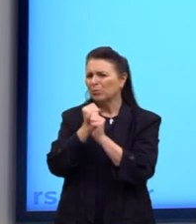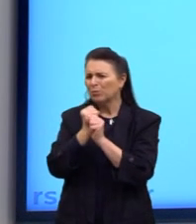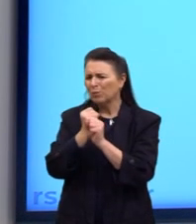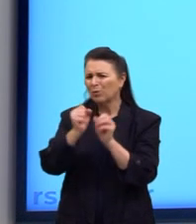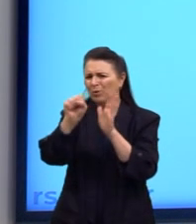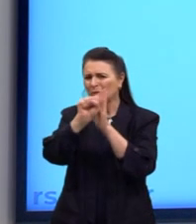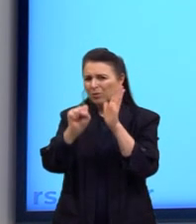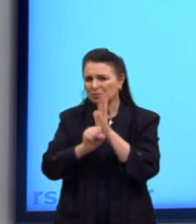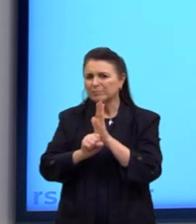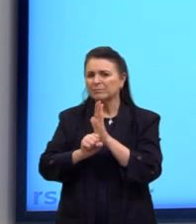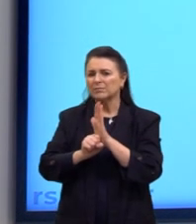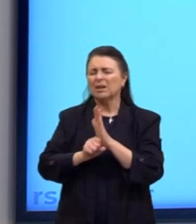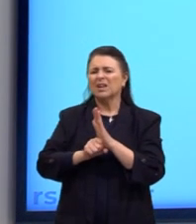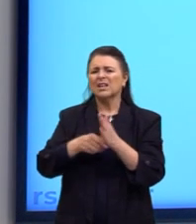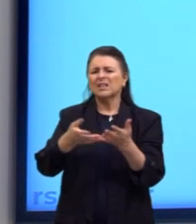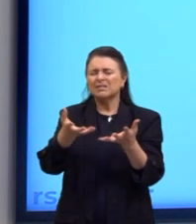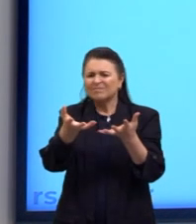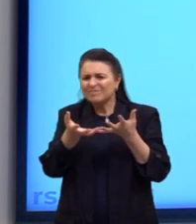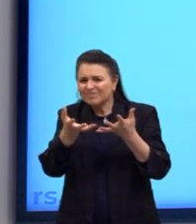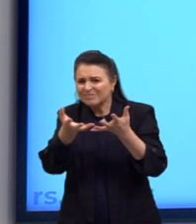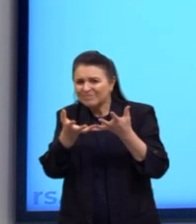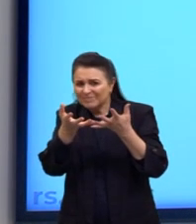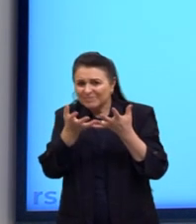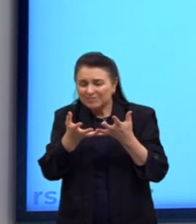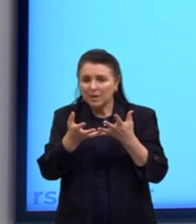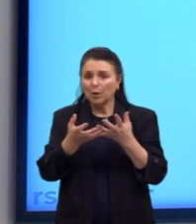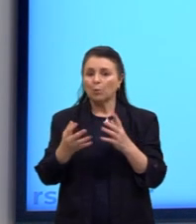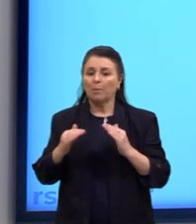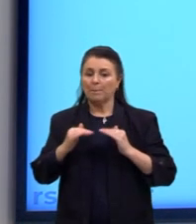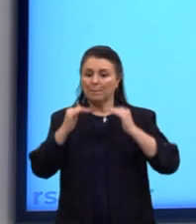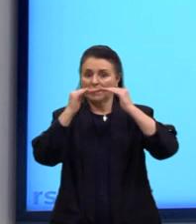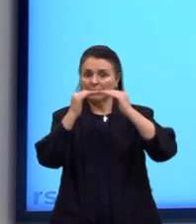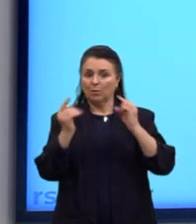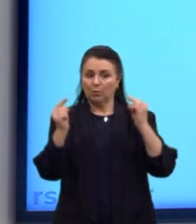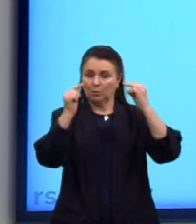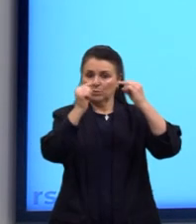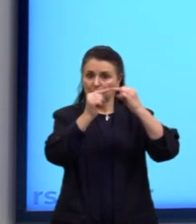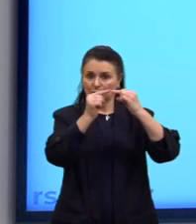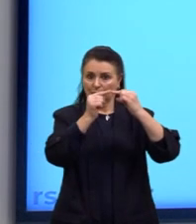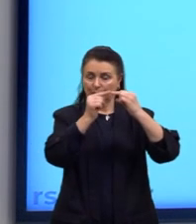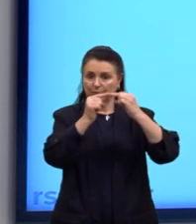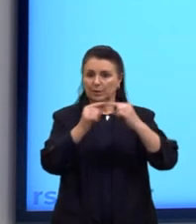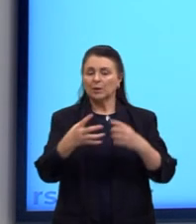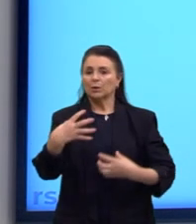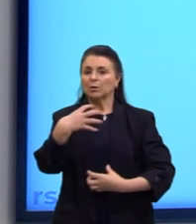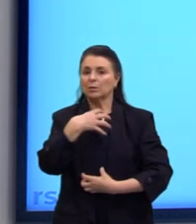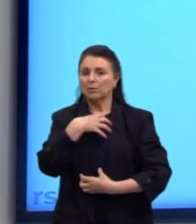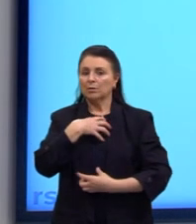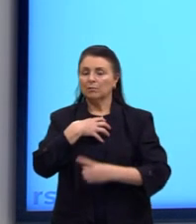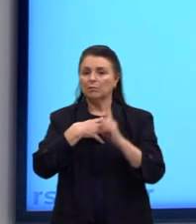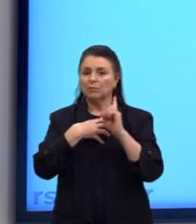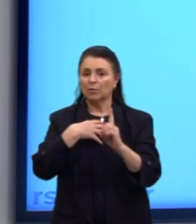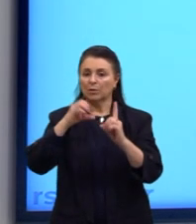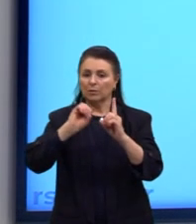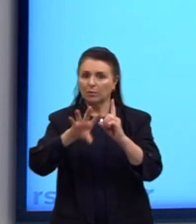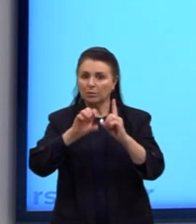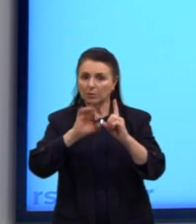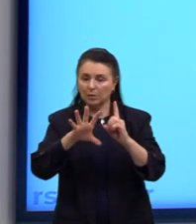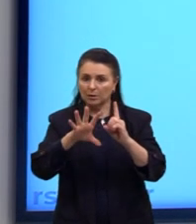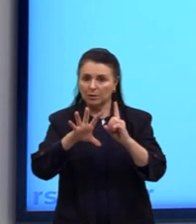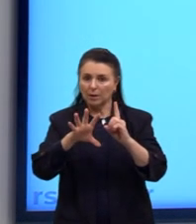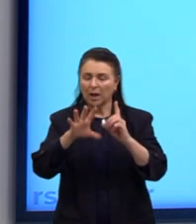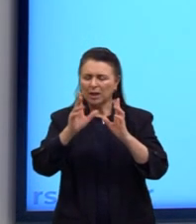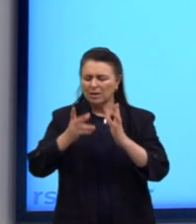apelo consciente a padrões objetivos. cuja forma extrema foi a doutrina dos protótipos eternos,